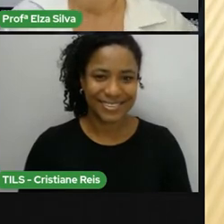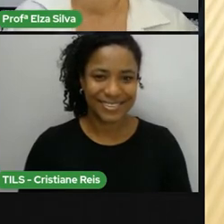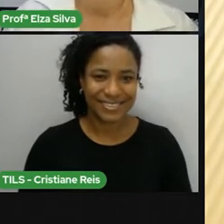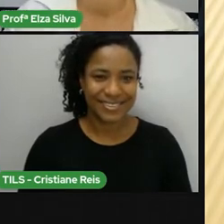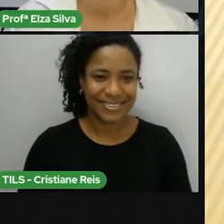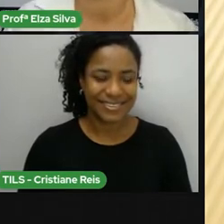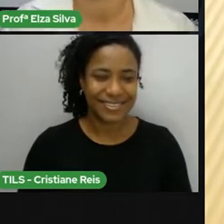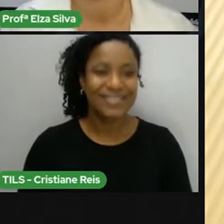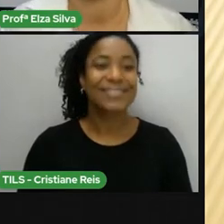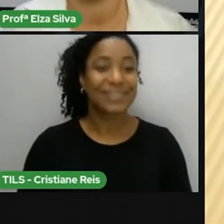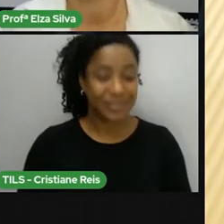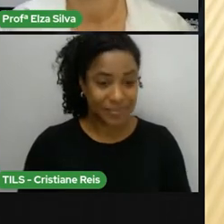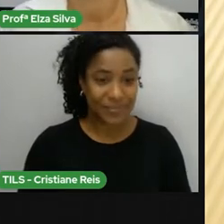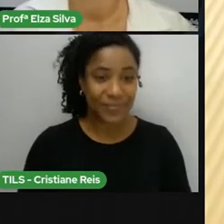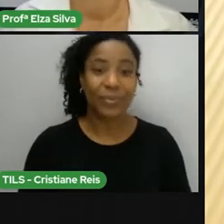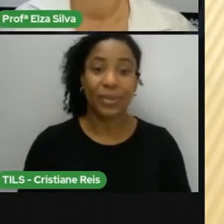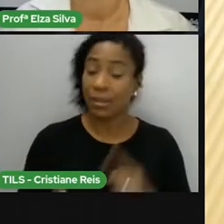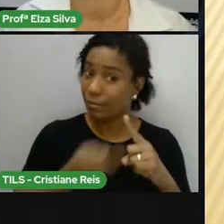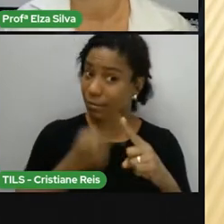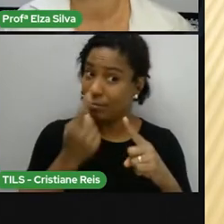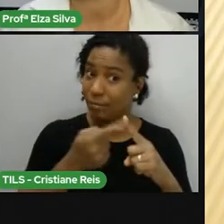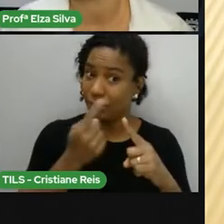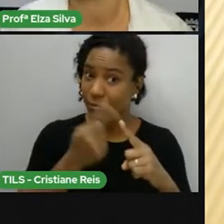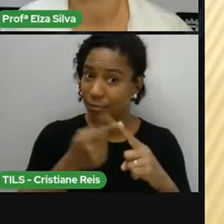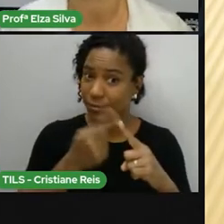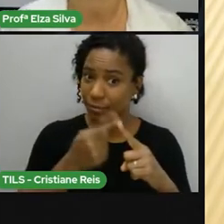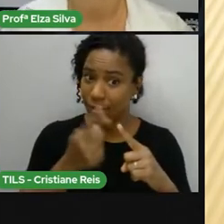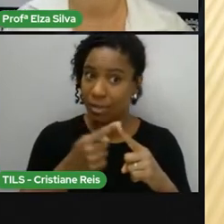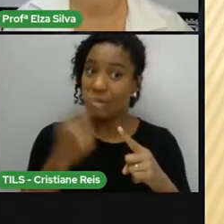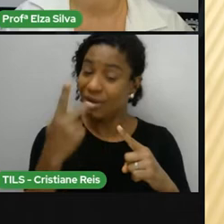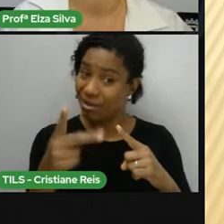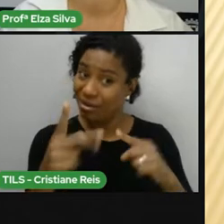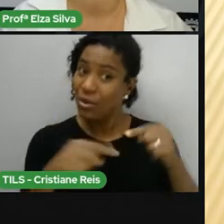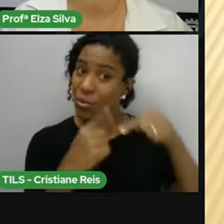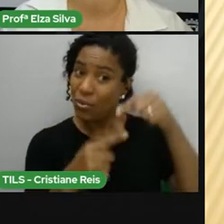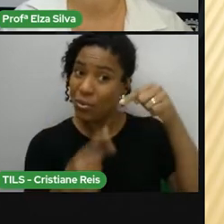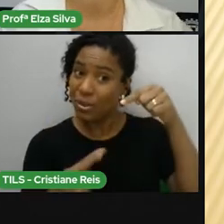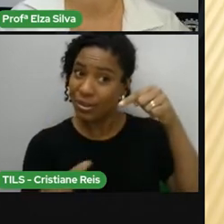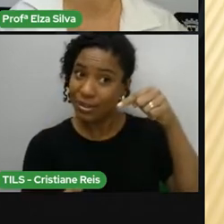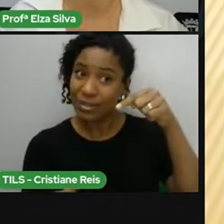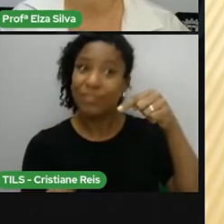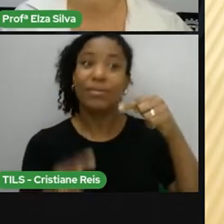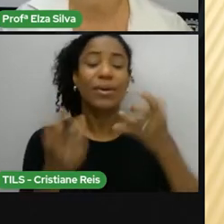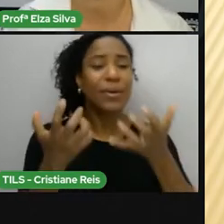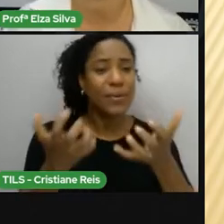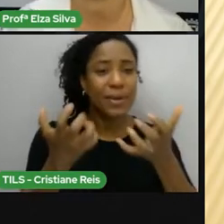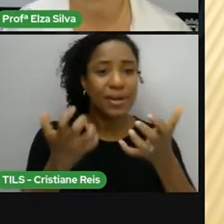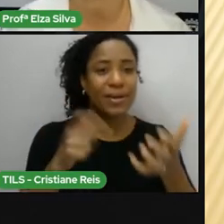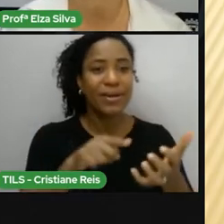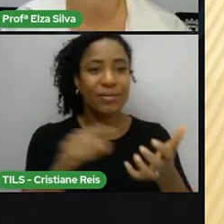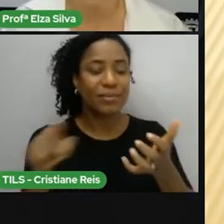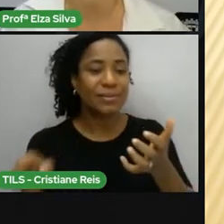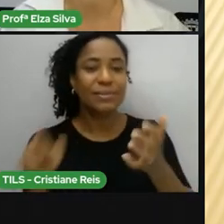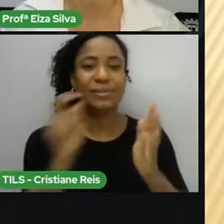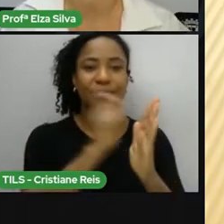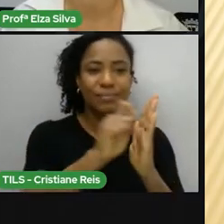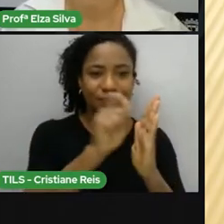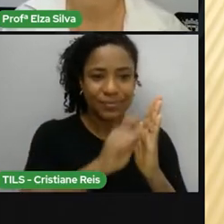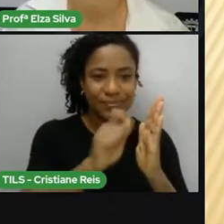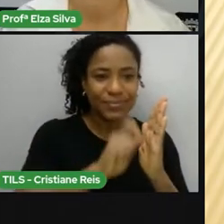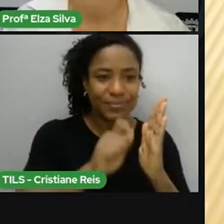Em primeiro lugar, no caderninho de vocês, quero que vocês registrem essas duas